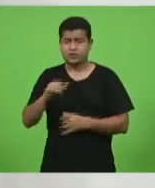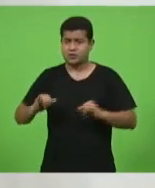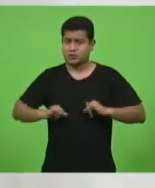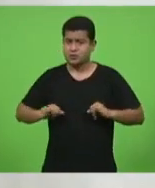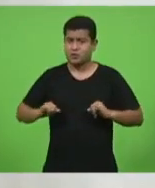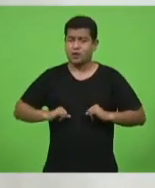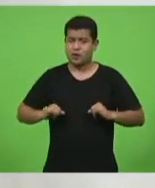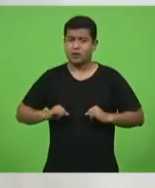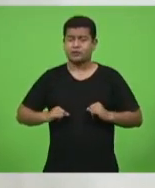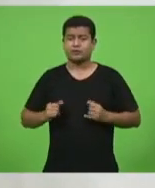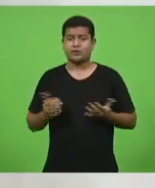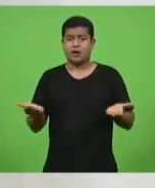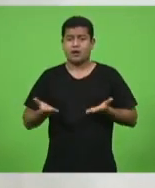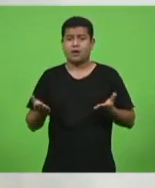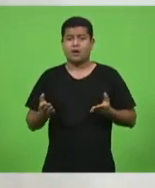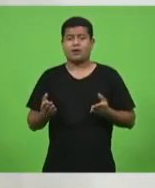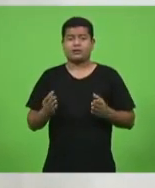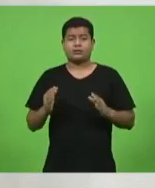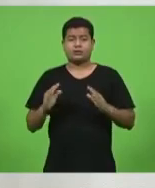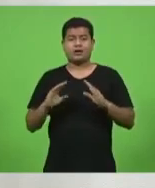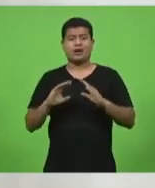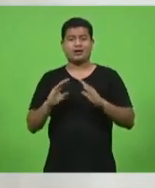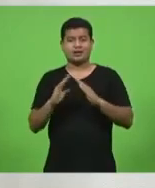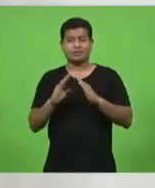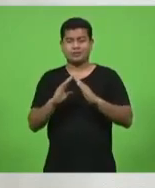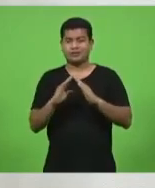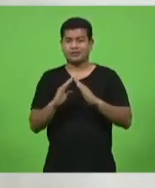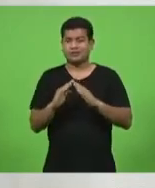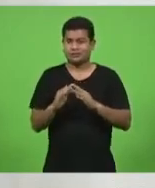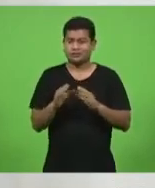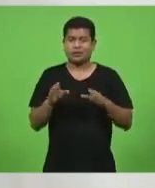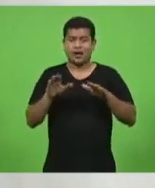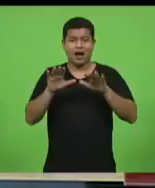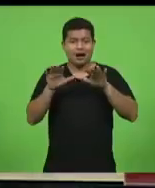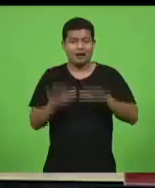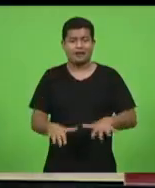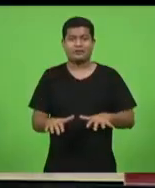dessas quarentenas, desse fechamento que estamos tendo. Muito obrigado, senhor presidente.